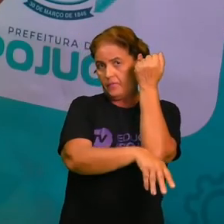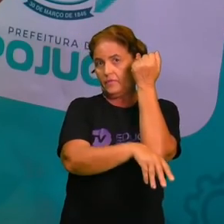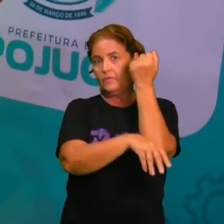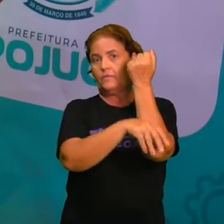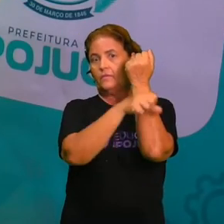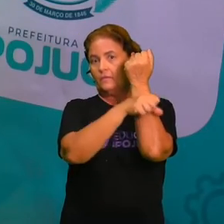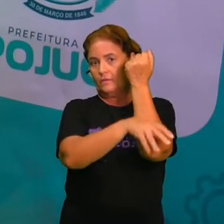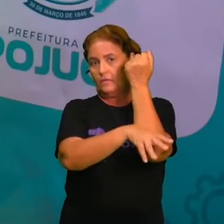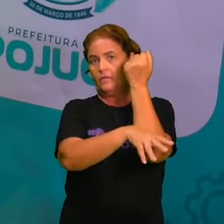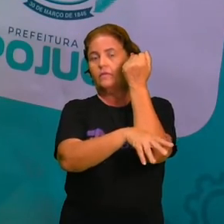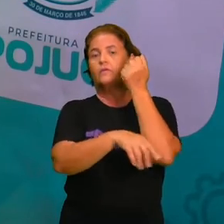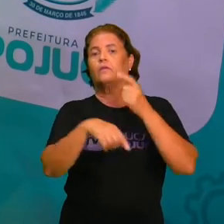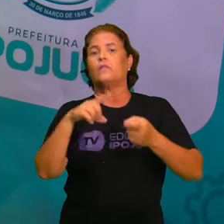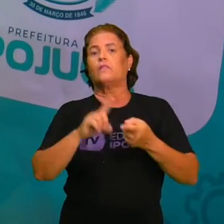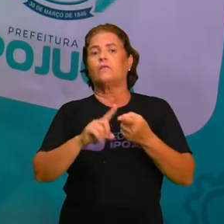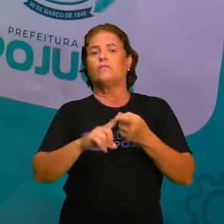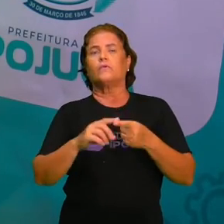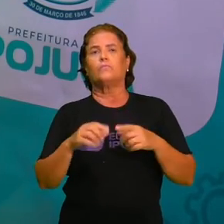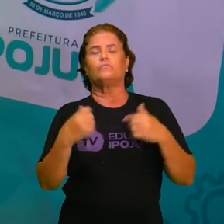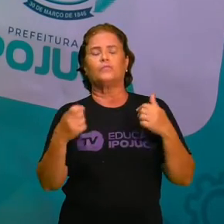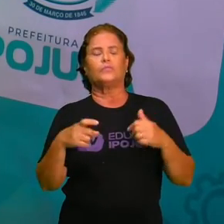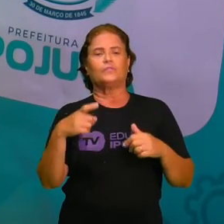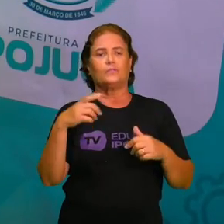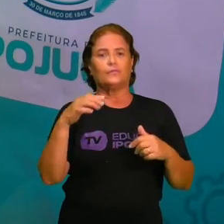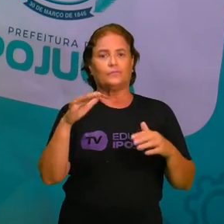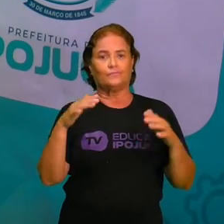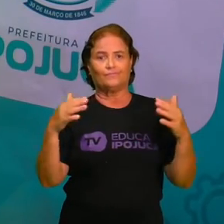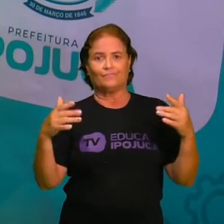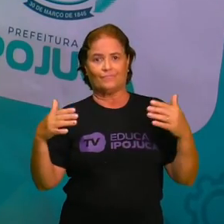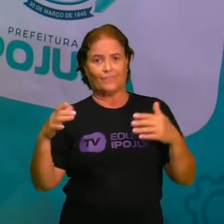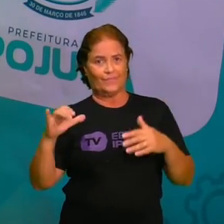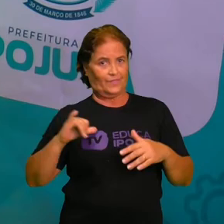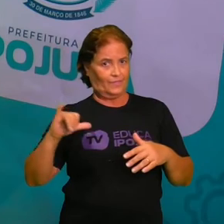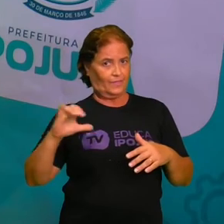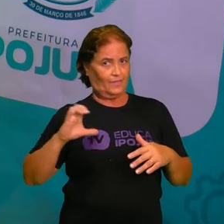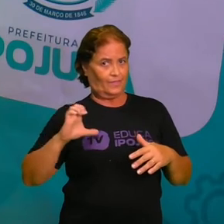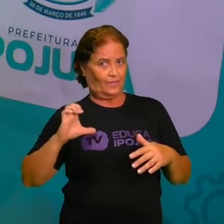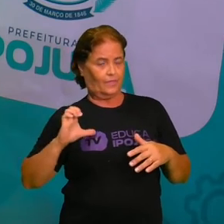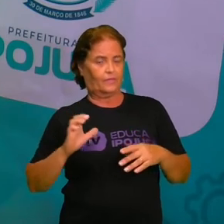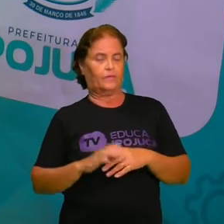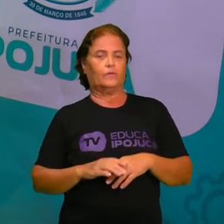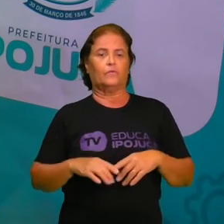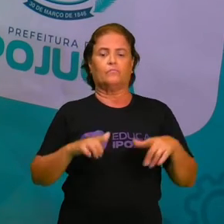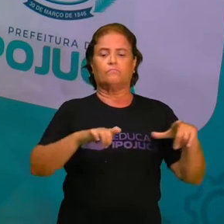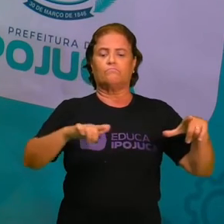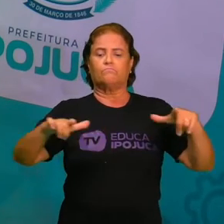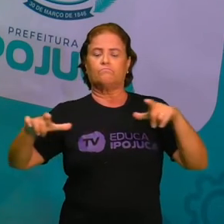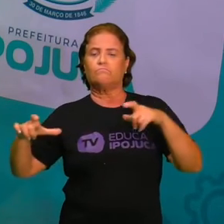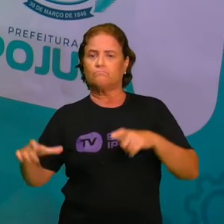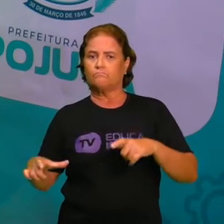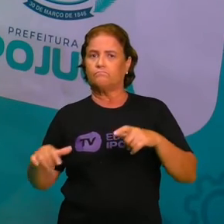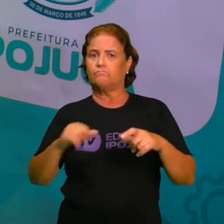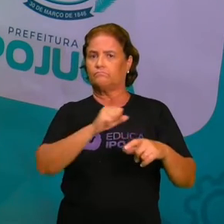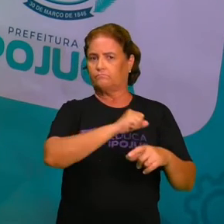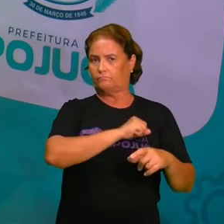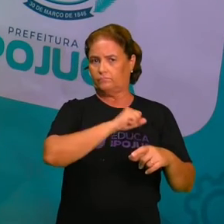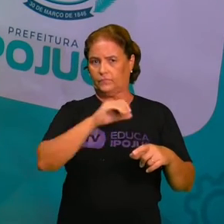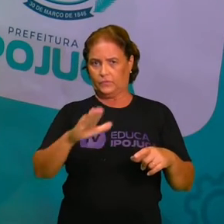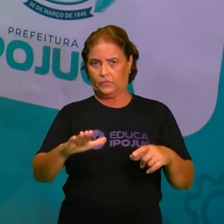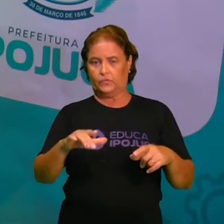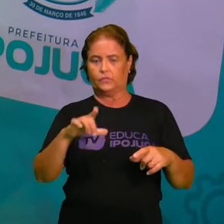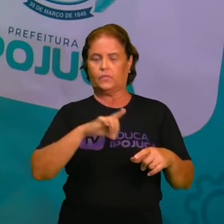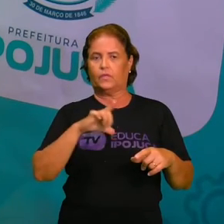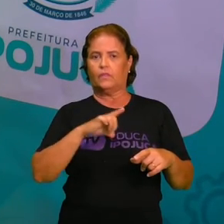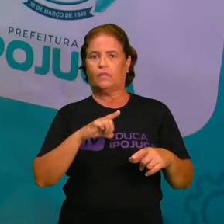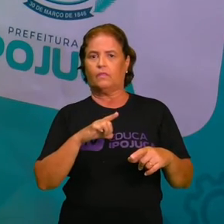riqueza também, porque além da condensação, da amplitude do nosso território ipojucano, estamos dentro